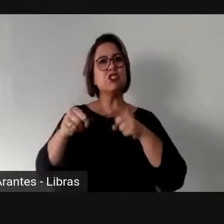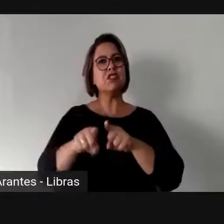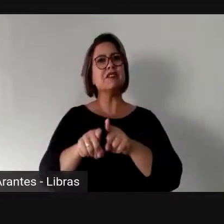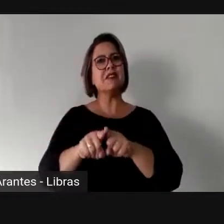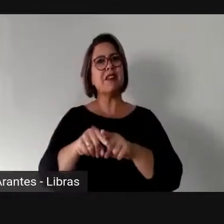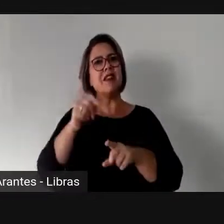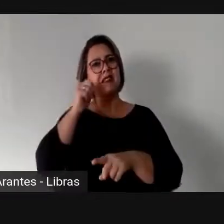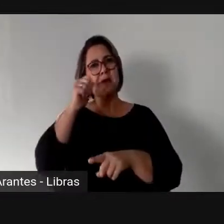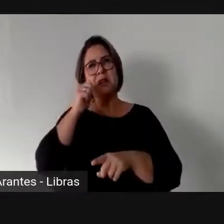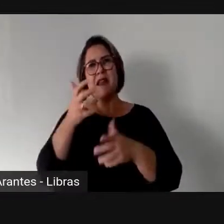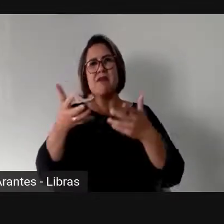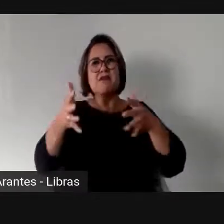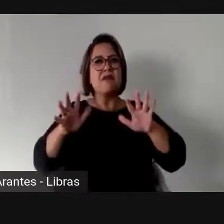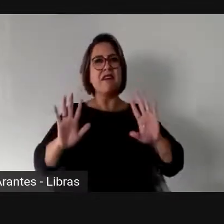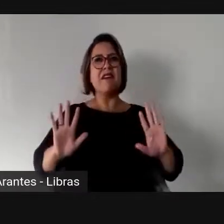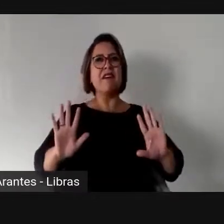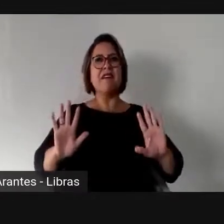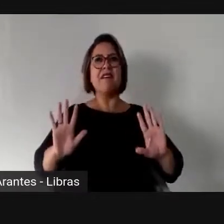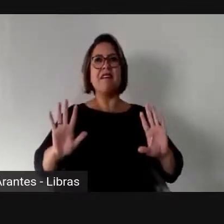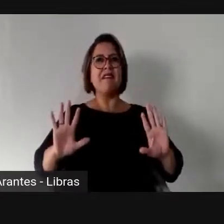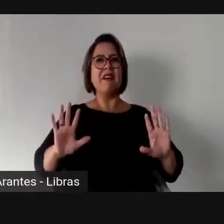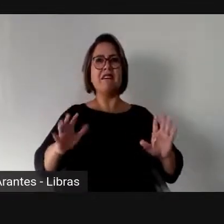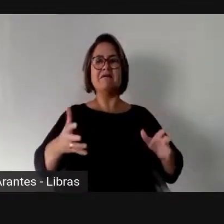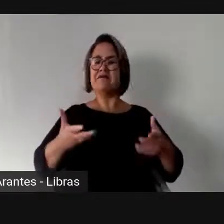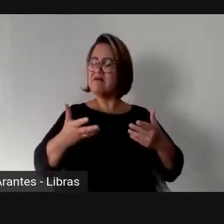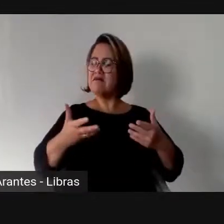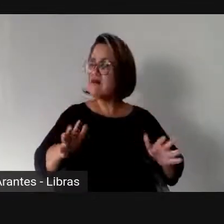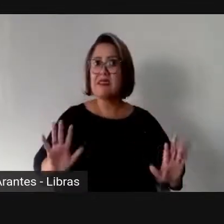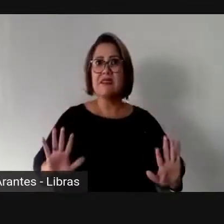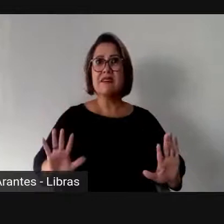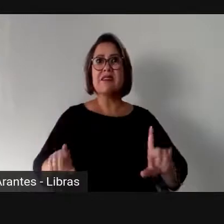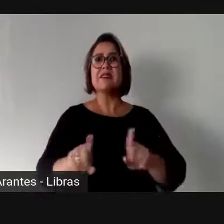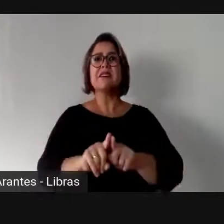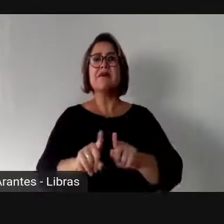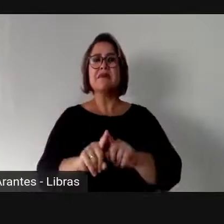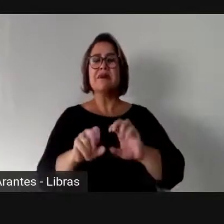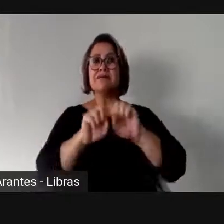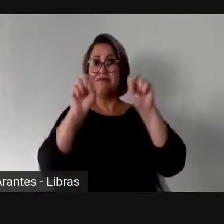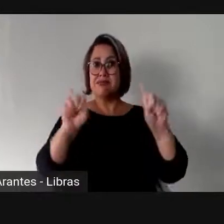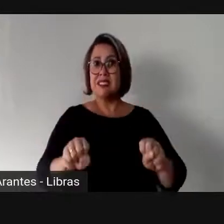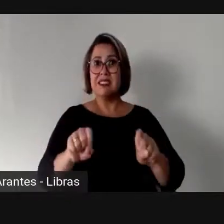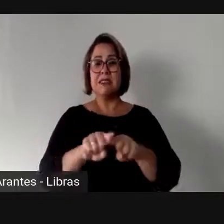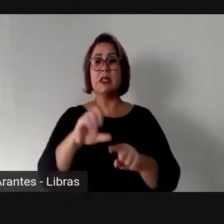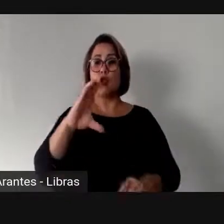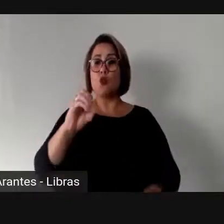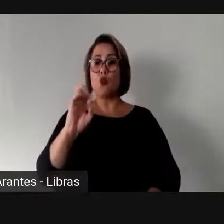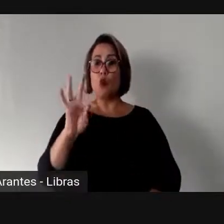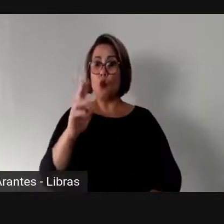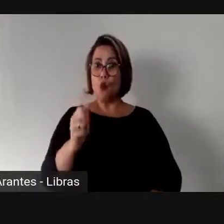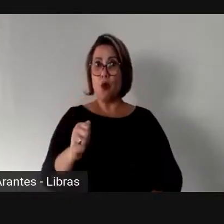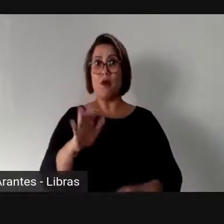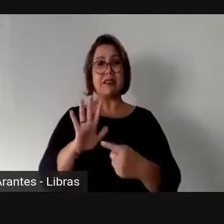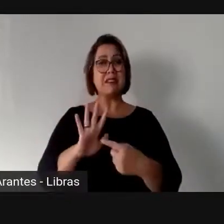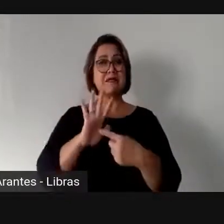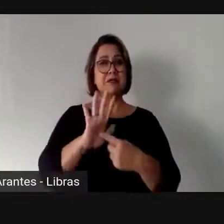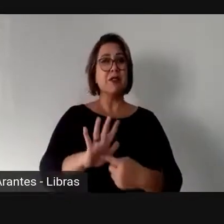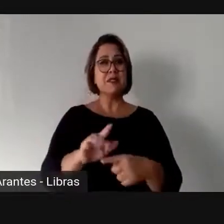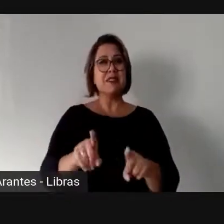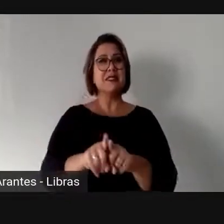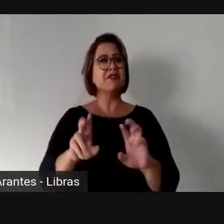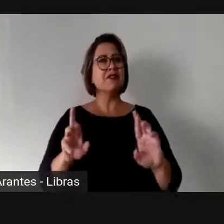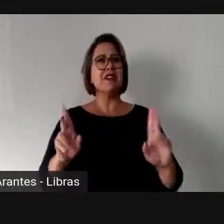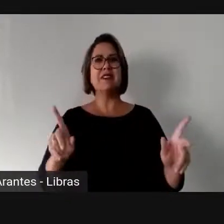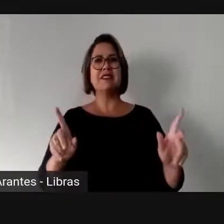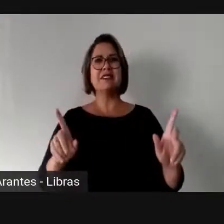não querem muito mais isso. Por isso que, inclusive, o sistema de cota, como ele está desenhado, ele também, ele está